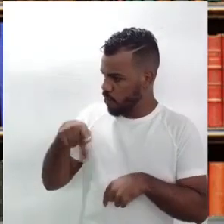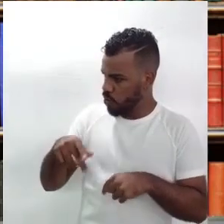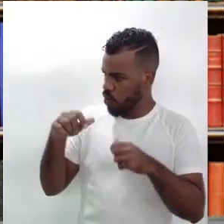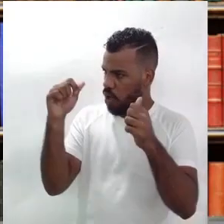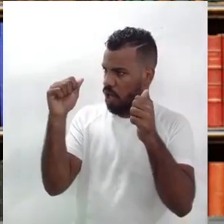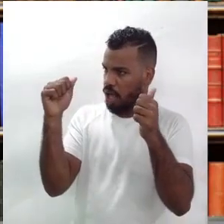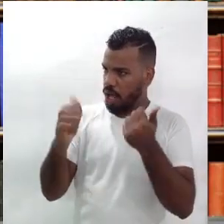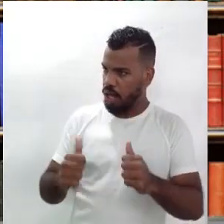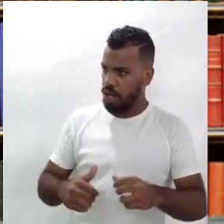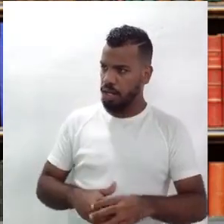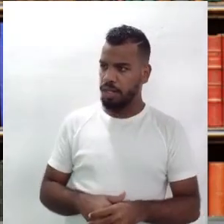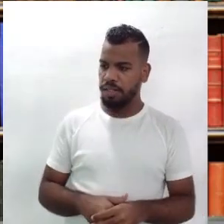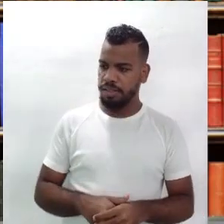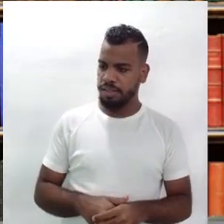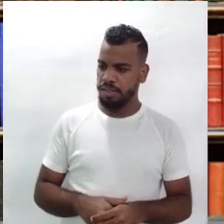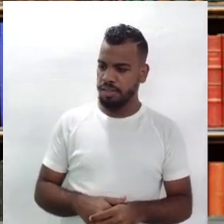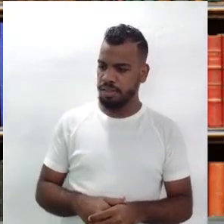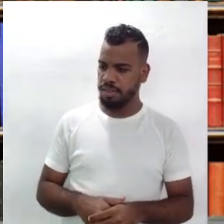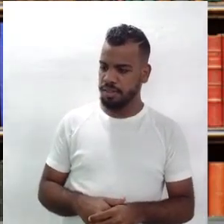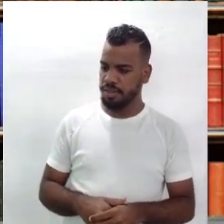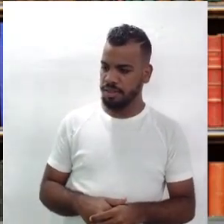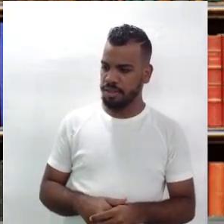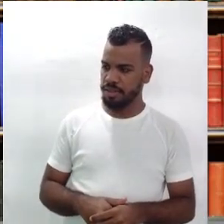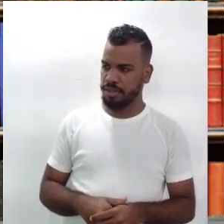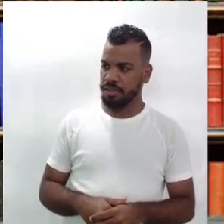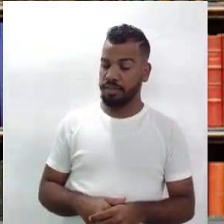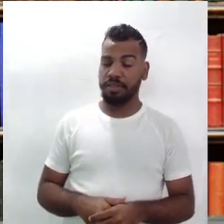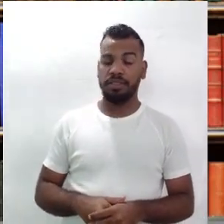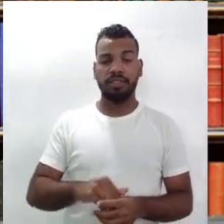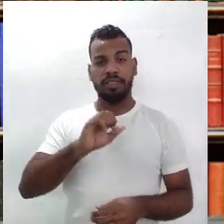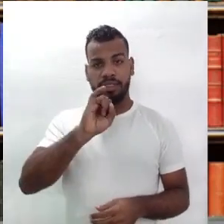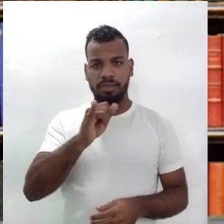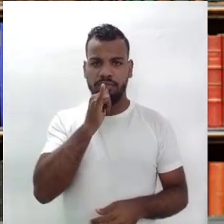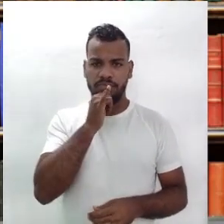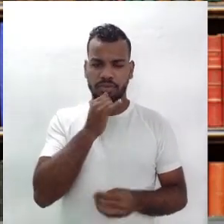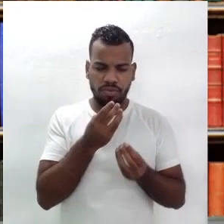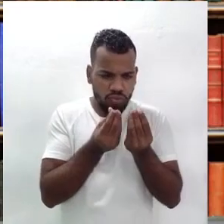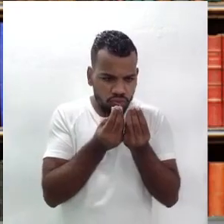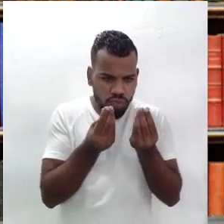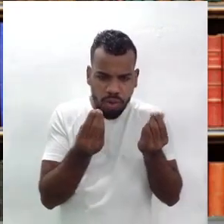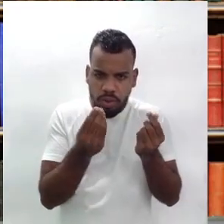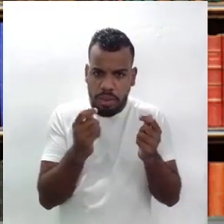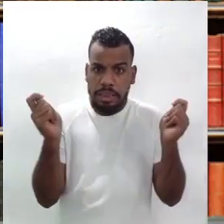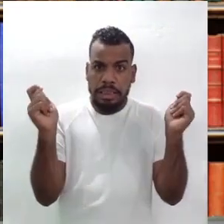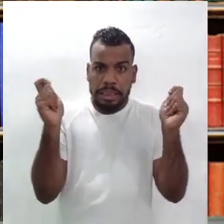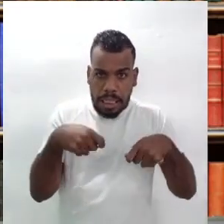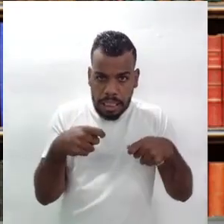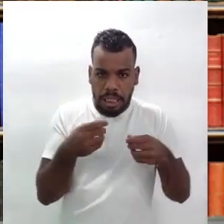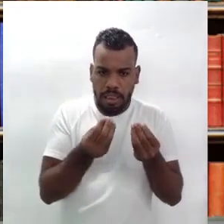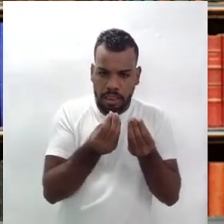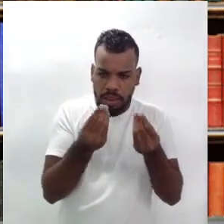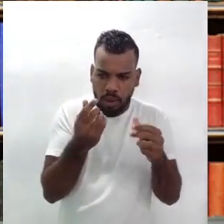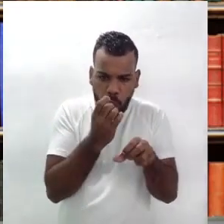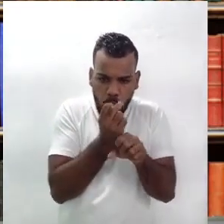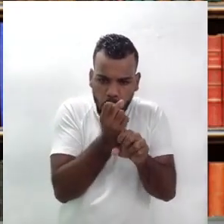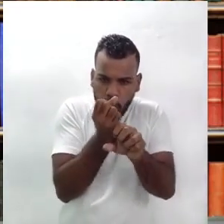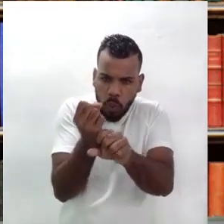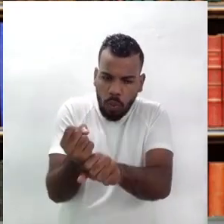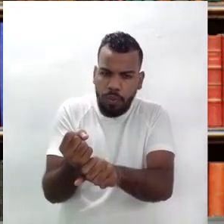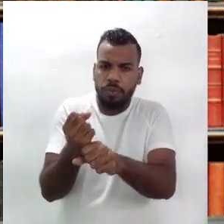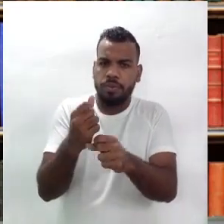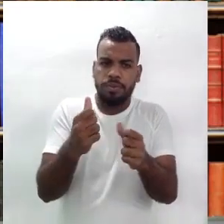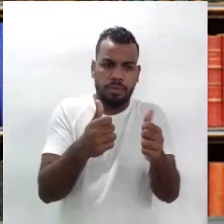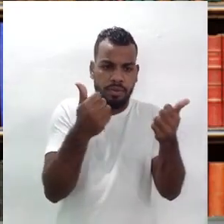artes. É rica? Bem, olha, se a gente fosse mensurar, se fosse possível mensurar a